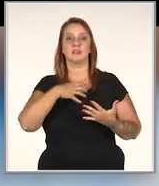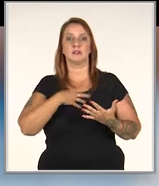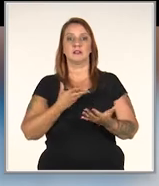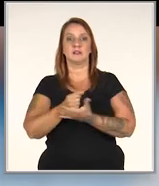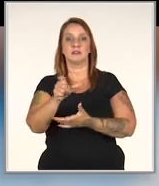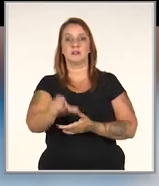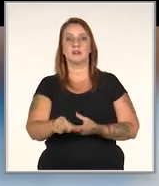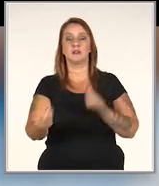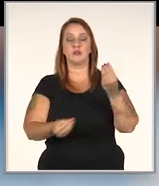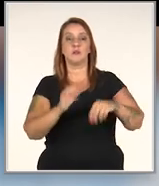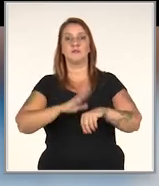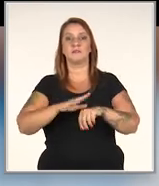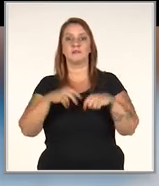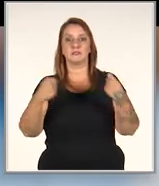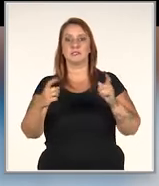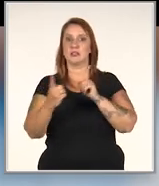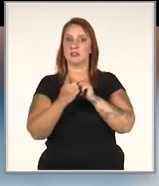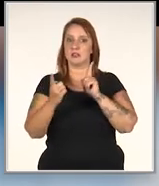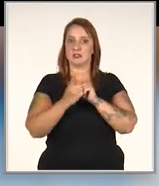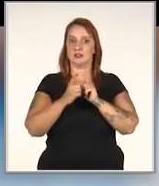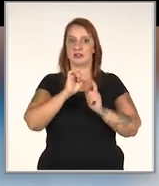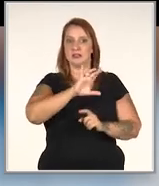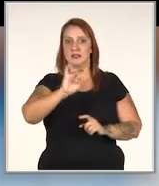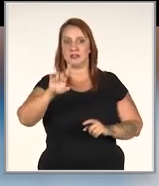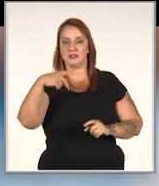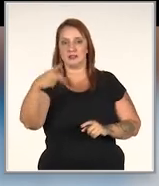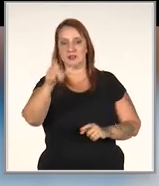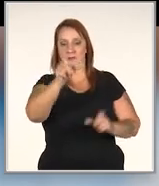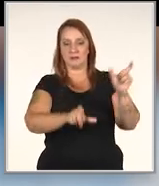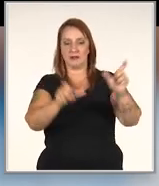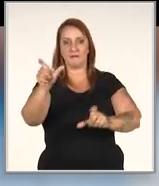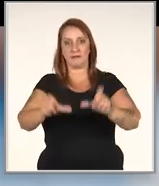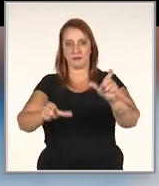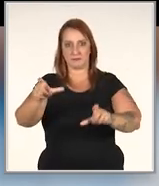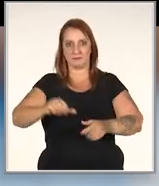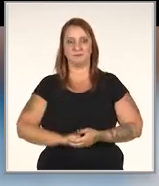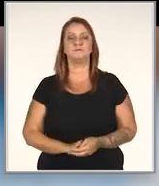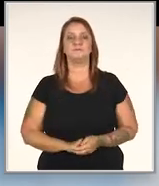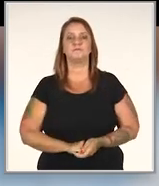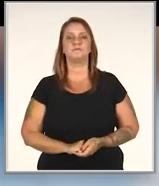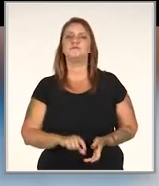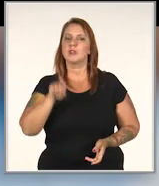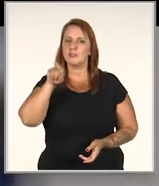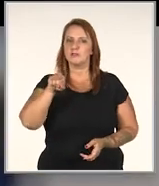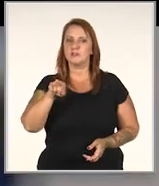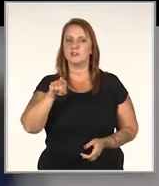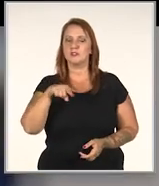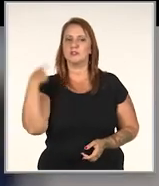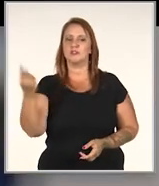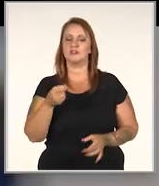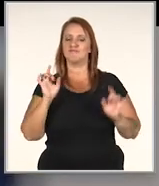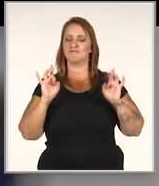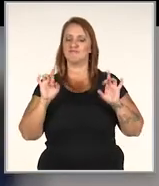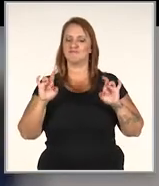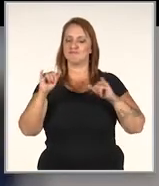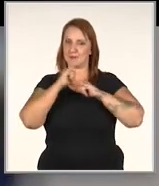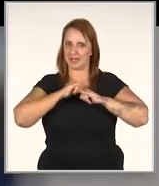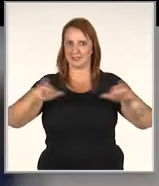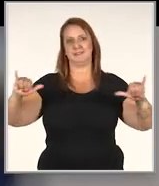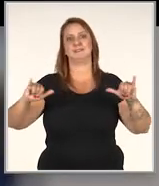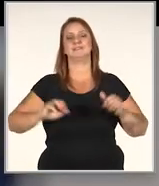clientes e como deve ser feito o atendimento para cada um desses perfis. Adriano, você como nosso